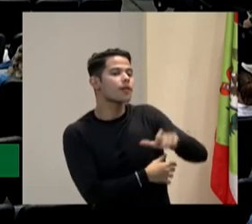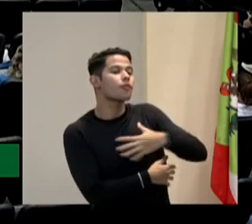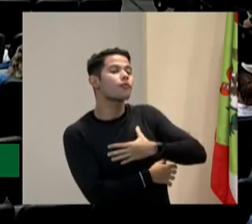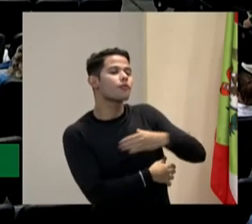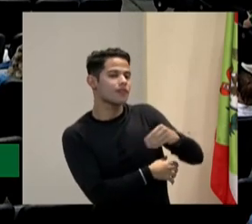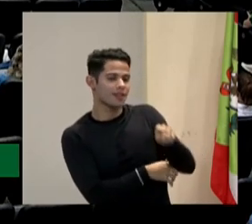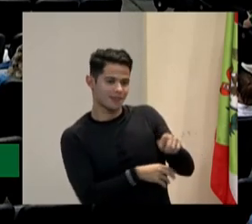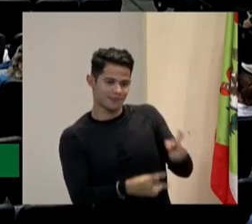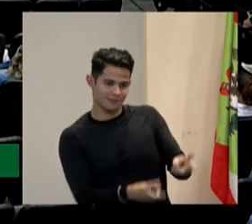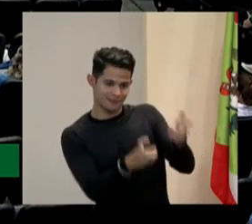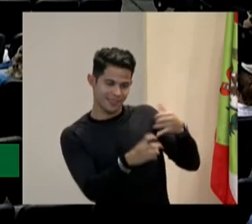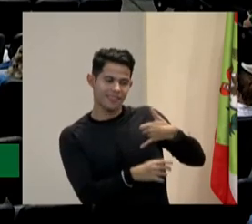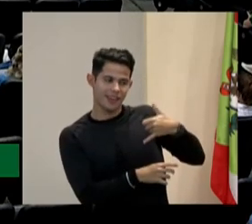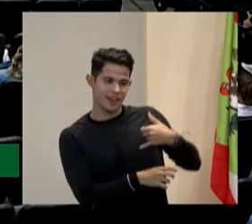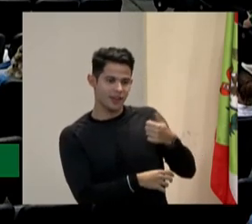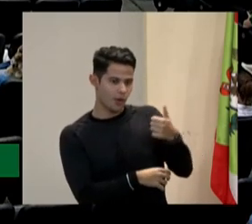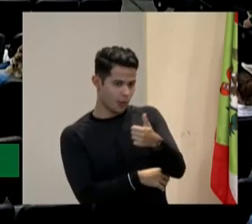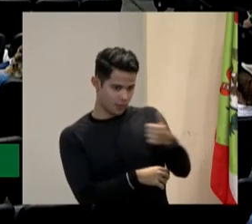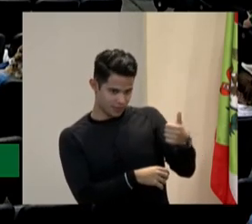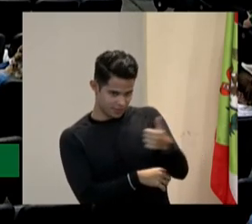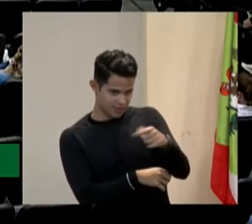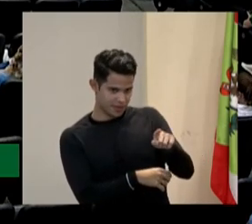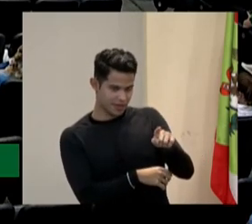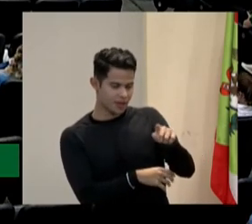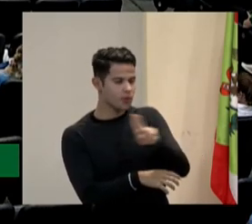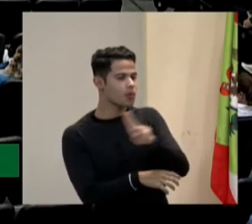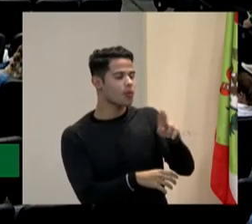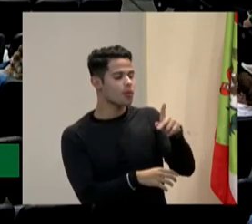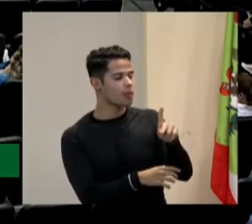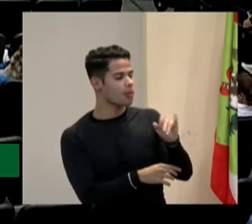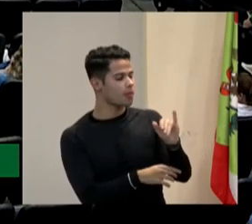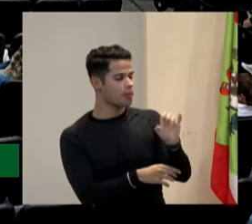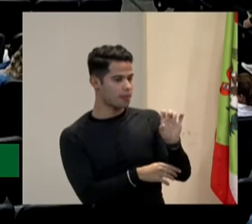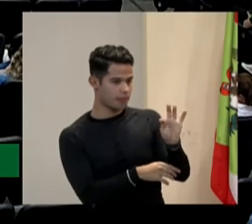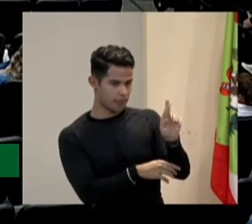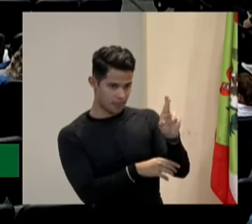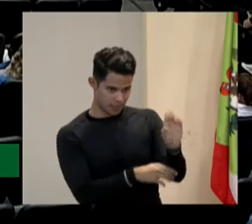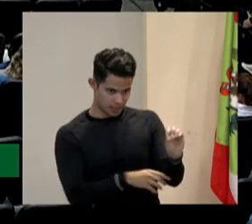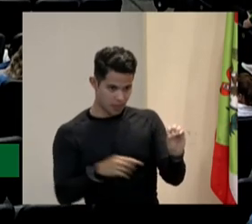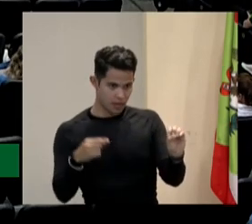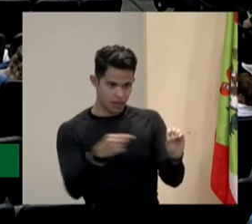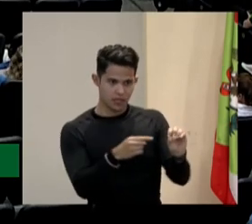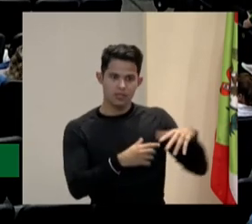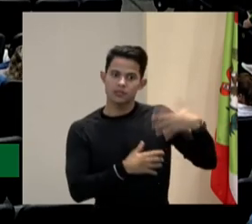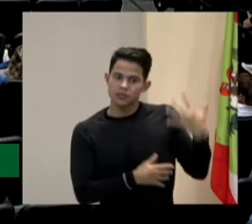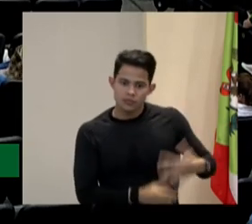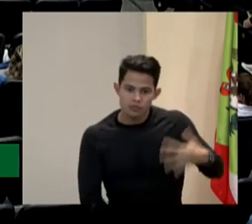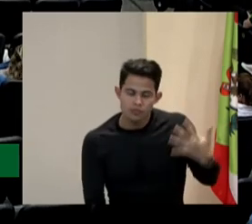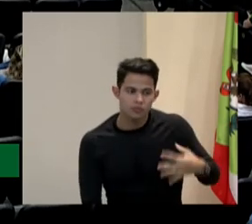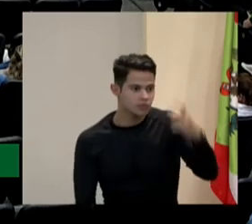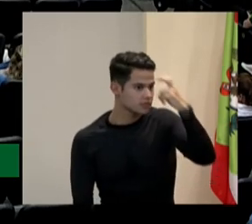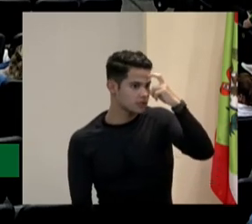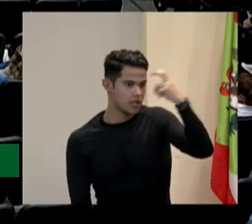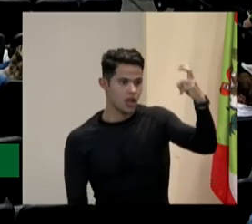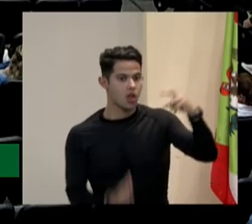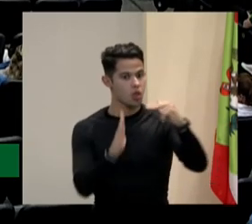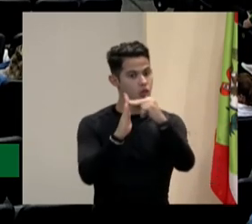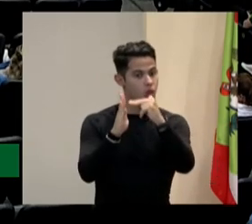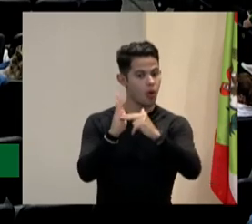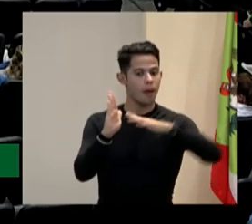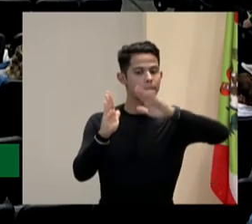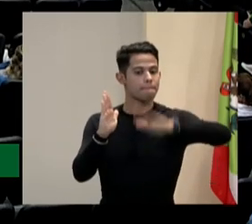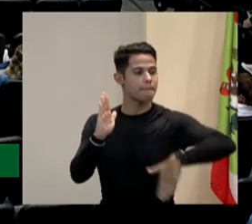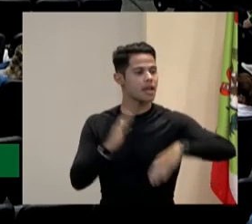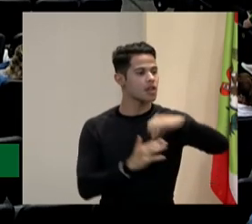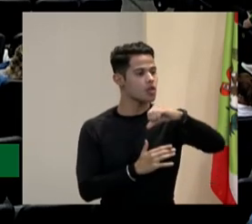Então, eu tenho um filho de 11 anos, o Pietro, ele é extremamente inteligente, ele não tira nota menor que 9